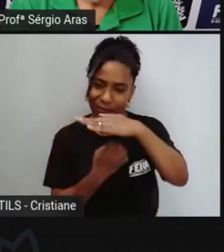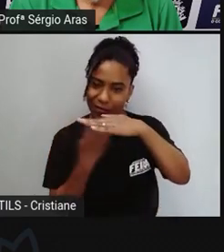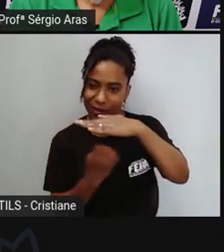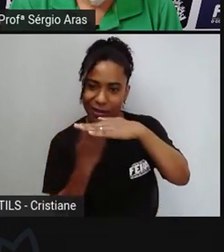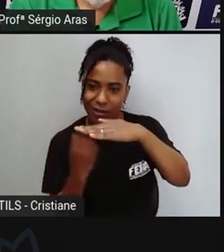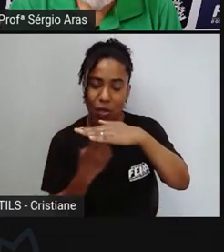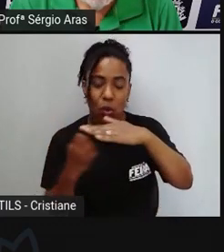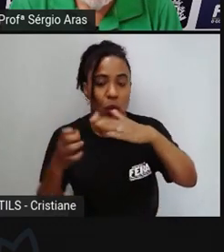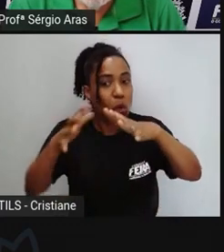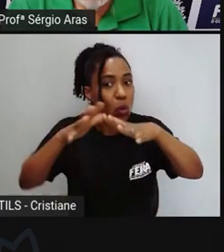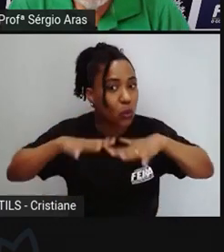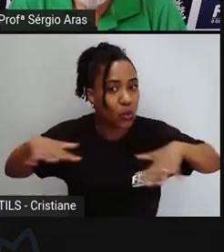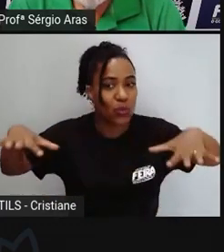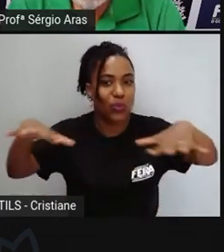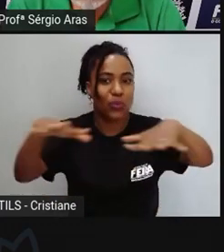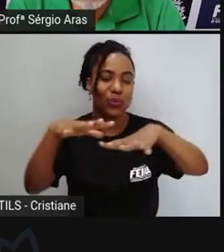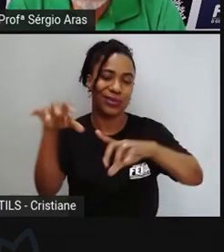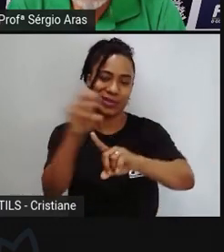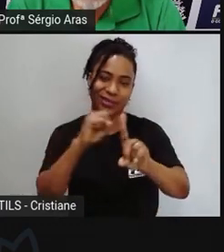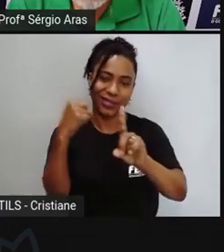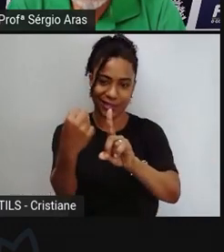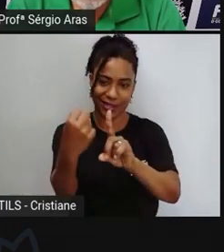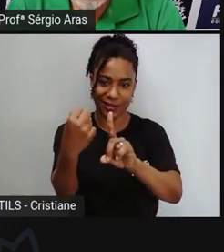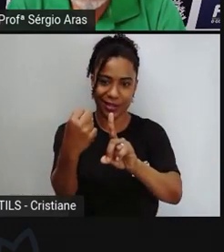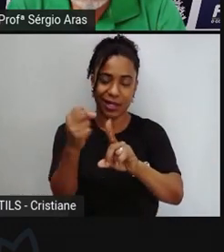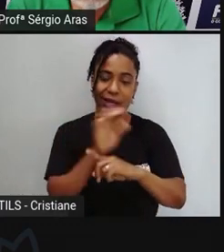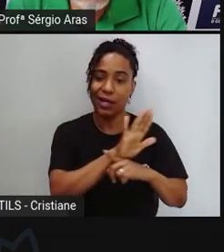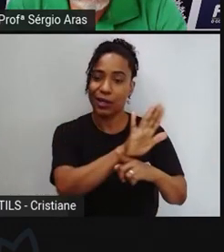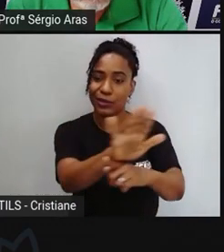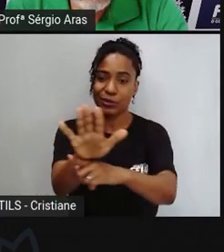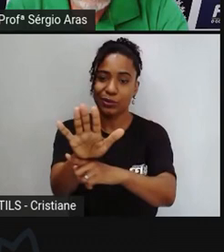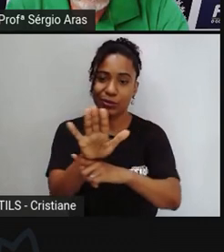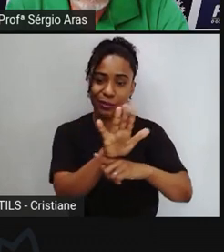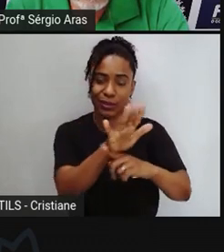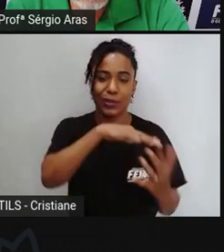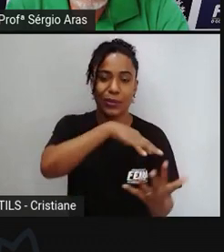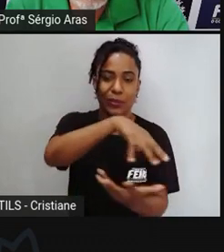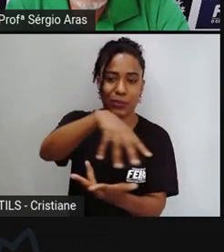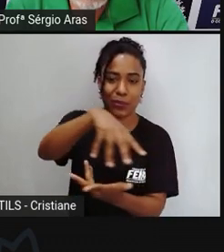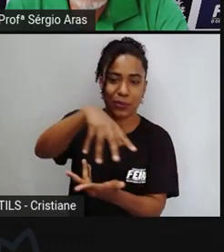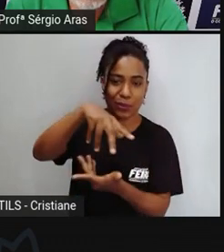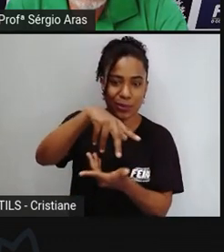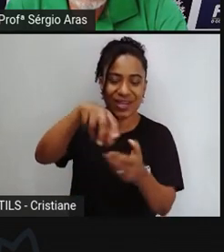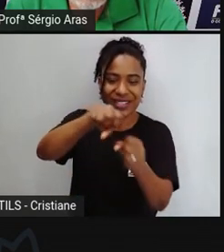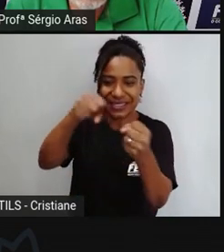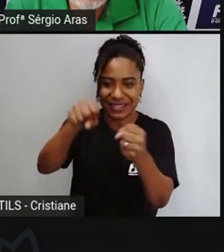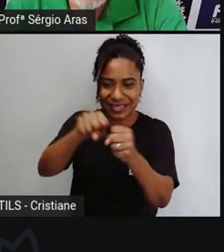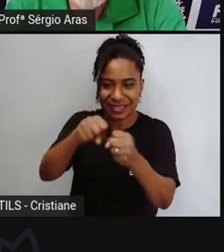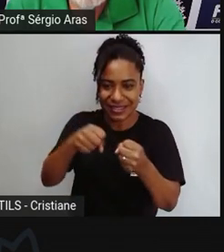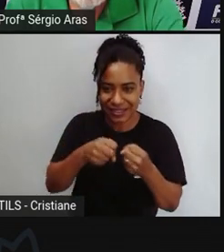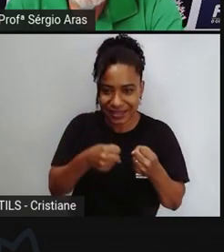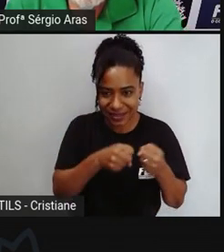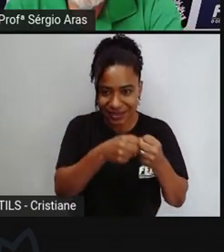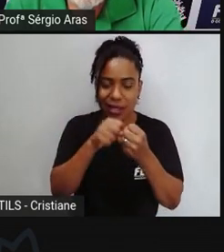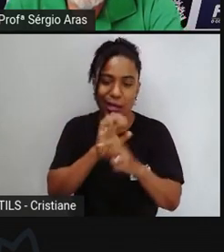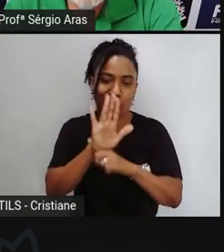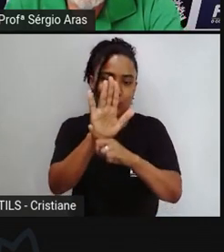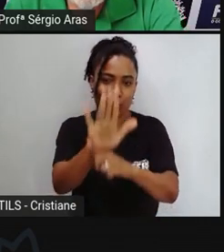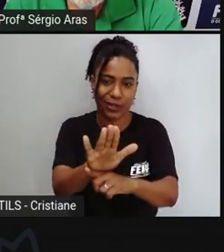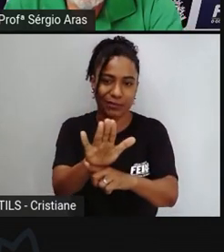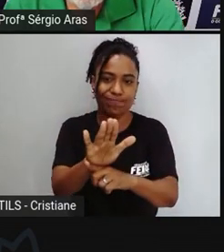de degradação ele seja freado ou até mesmo quem sabe sendo sonhador